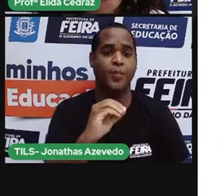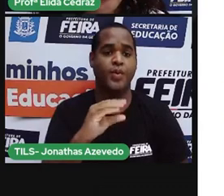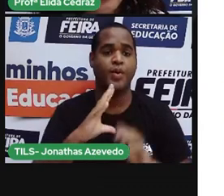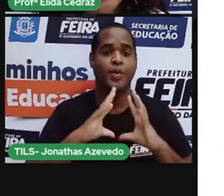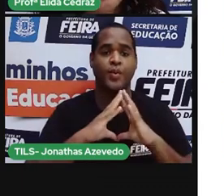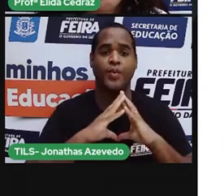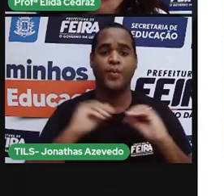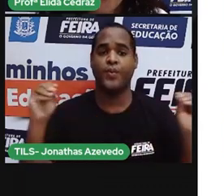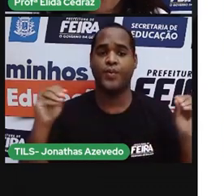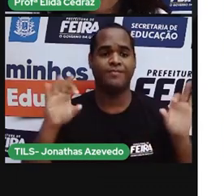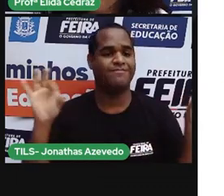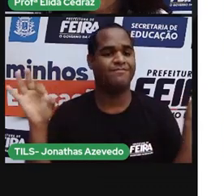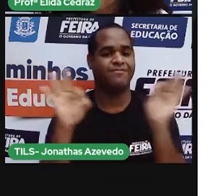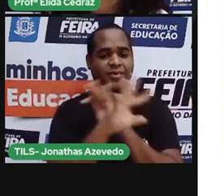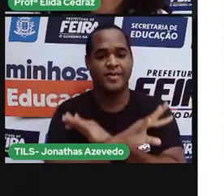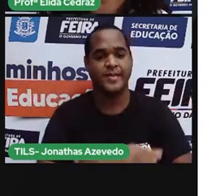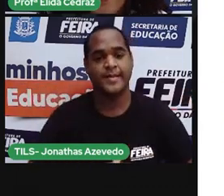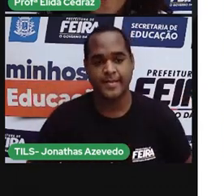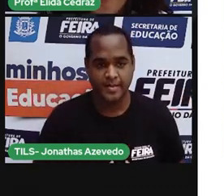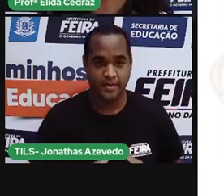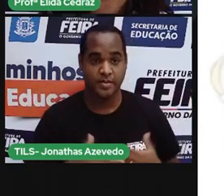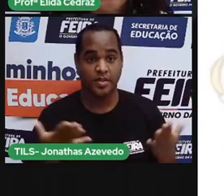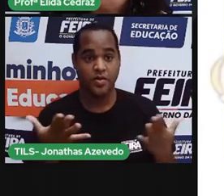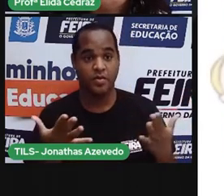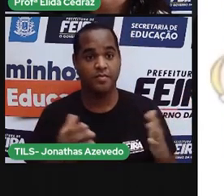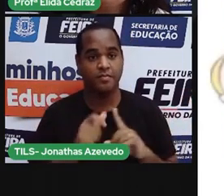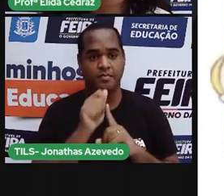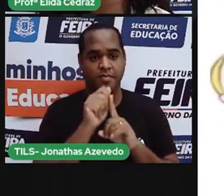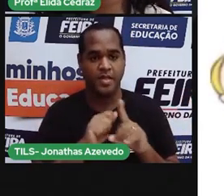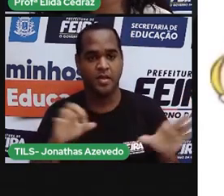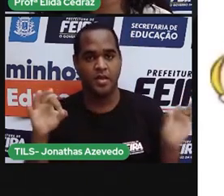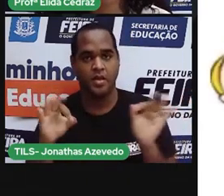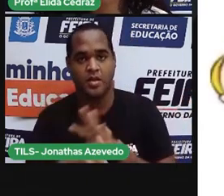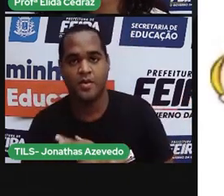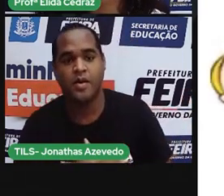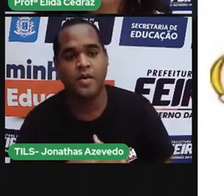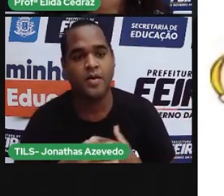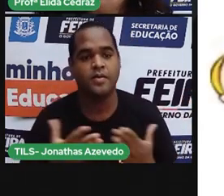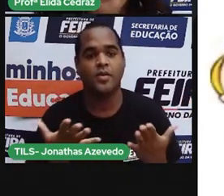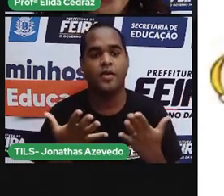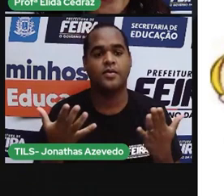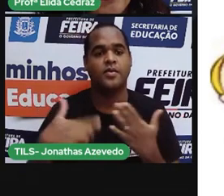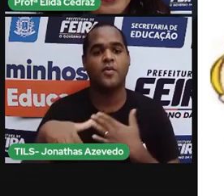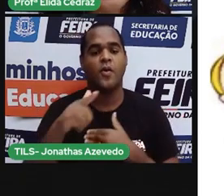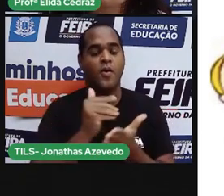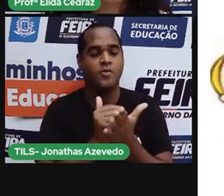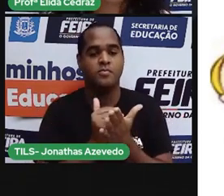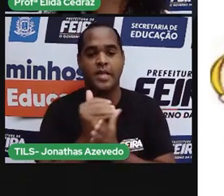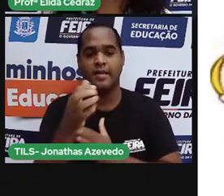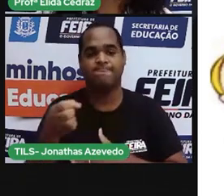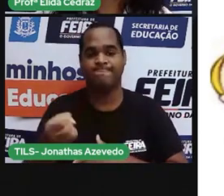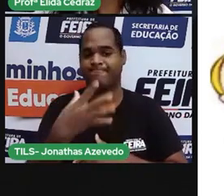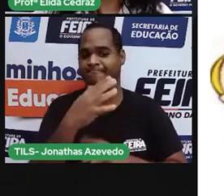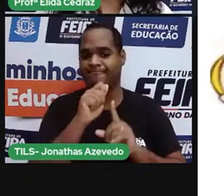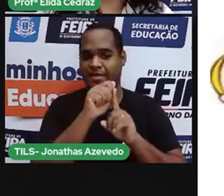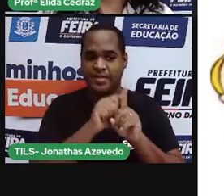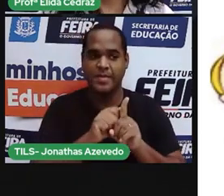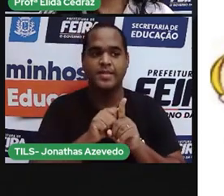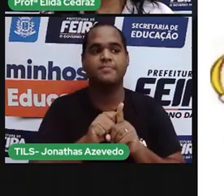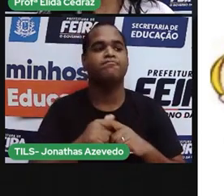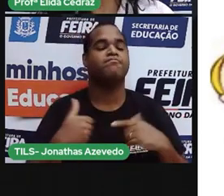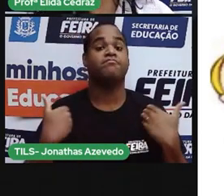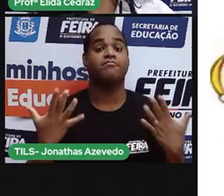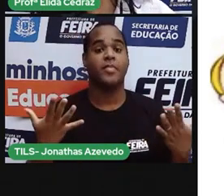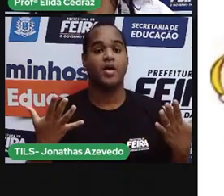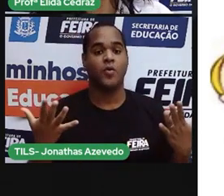concluídos. O mês acabou e nós vamos iniciar um novo mês. E hoje,